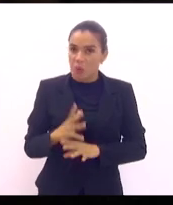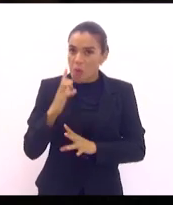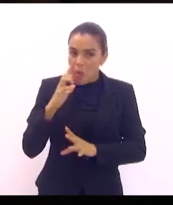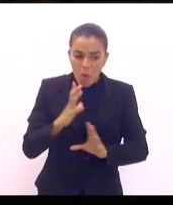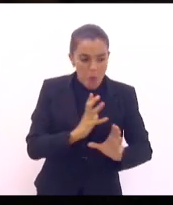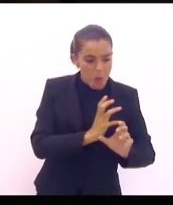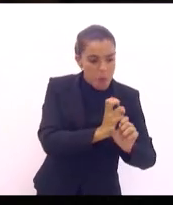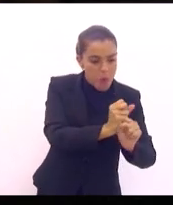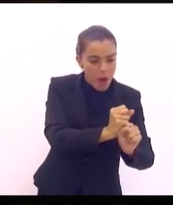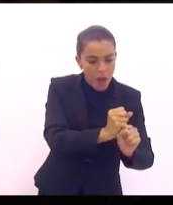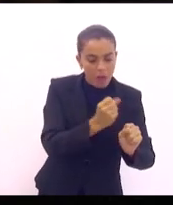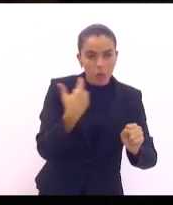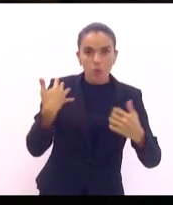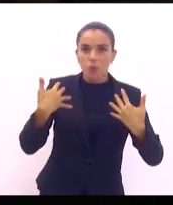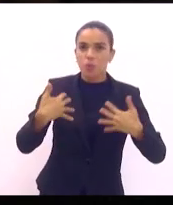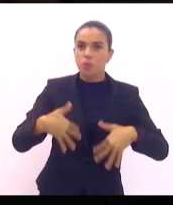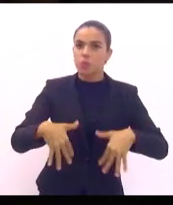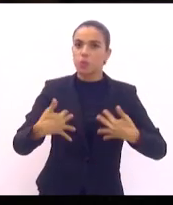assombroso. assombroso.